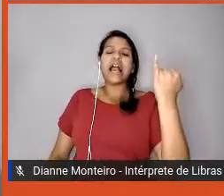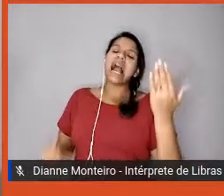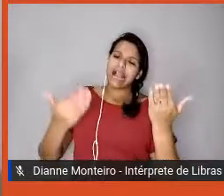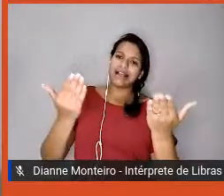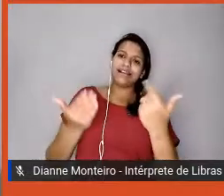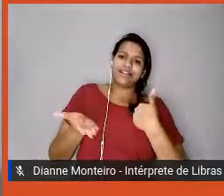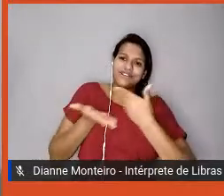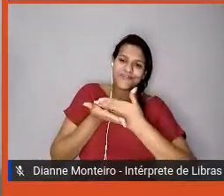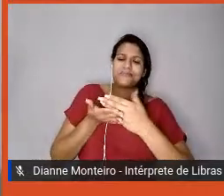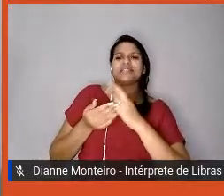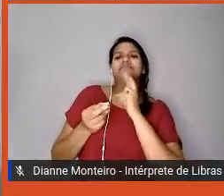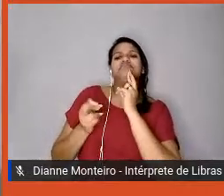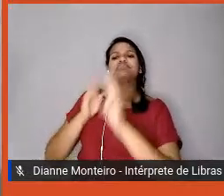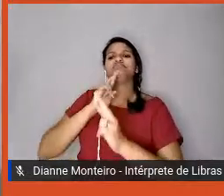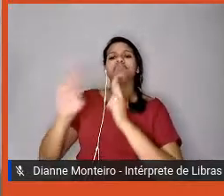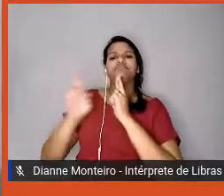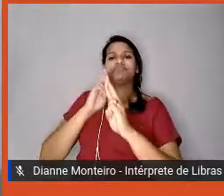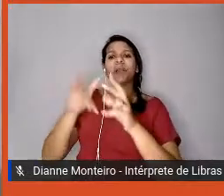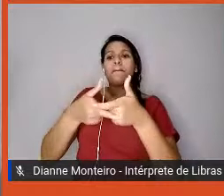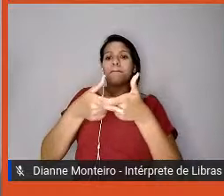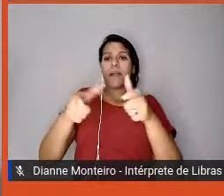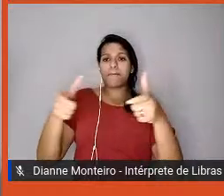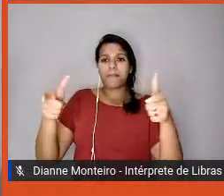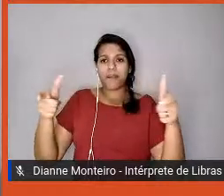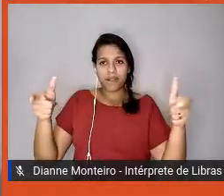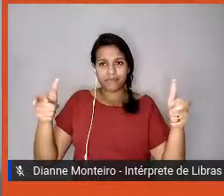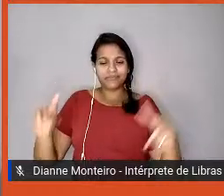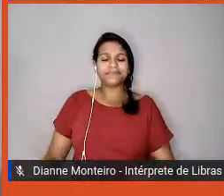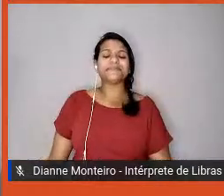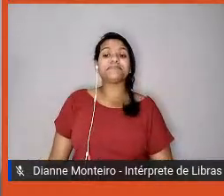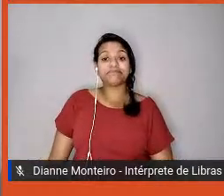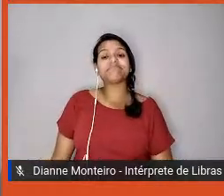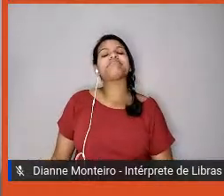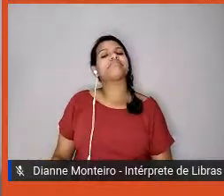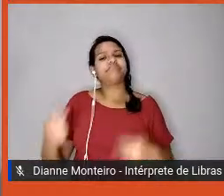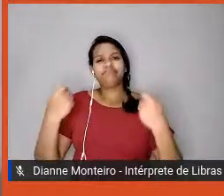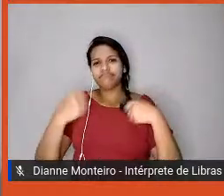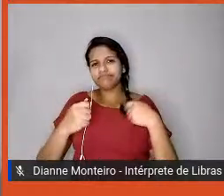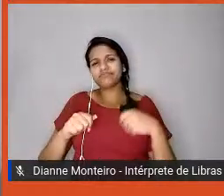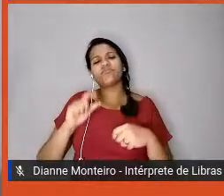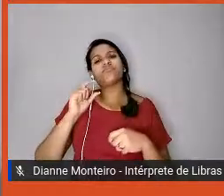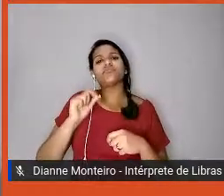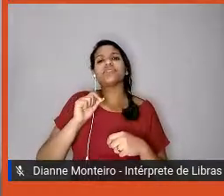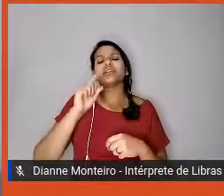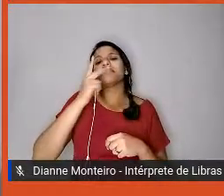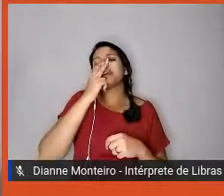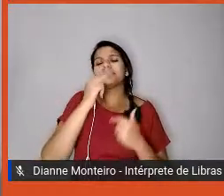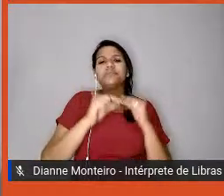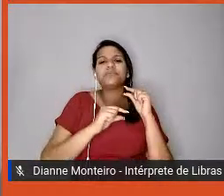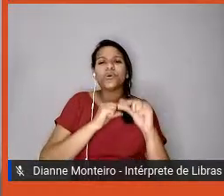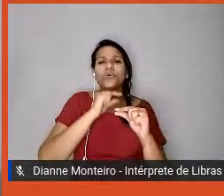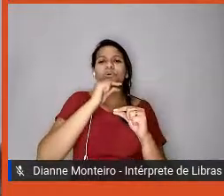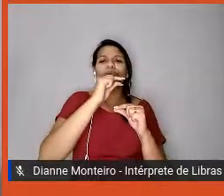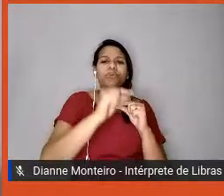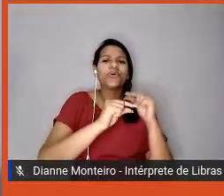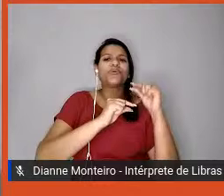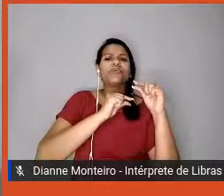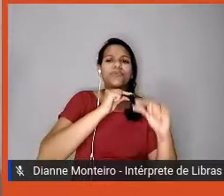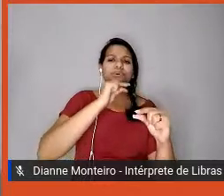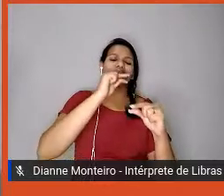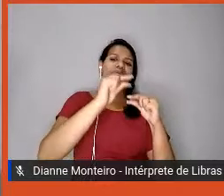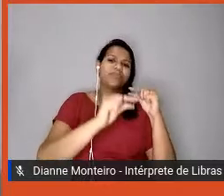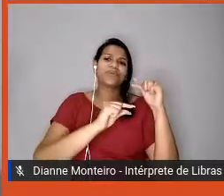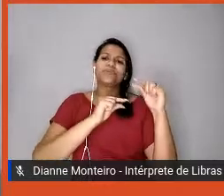preenchendo, tem que ir fazendo conquistas mesmo aos poucos com os colaboradores, um ajudando no